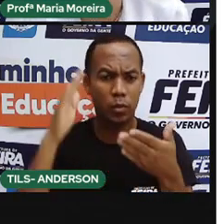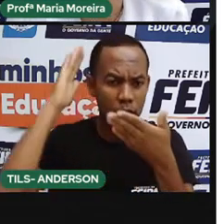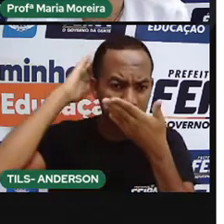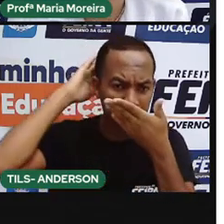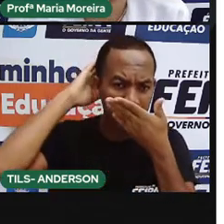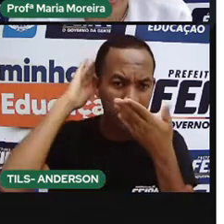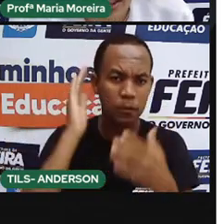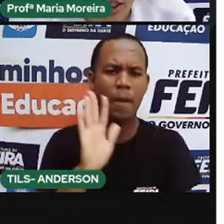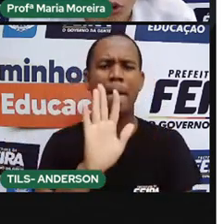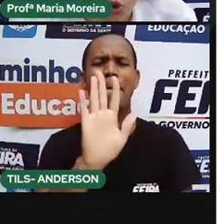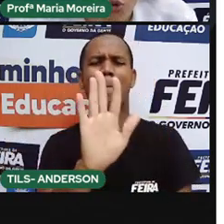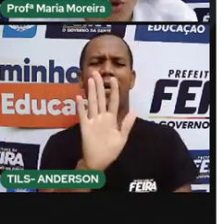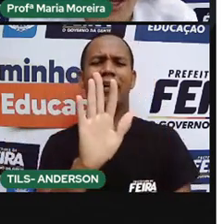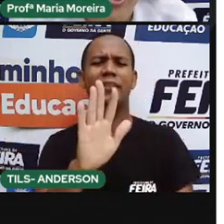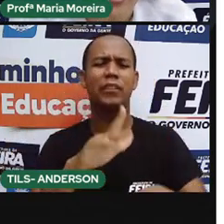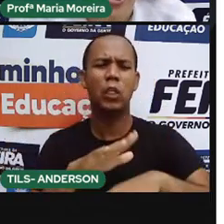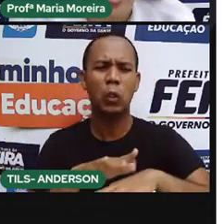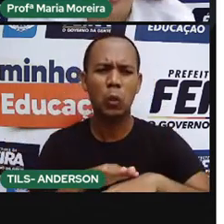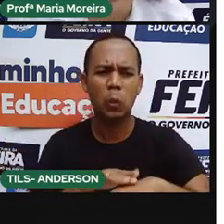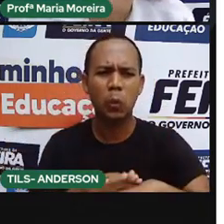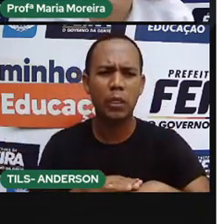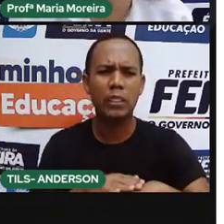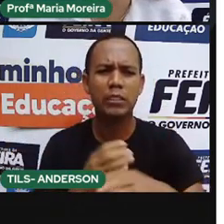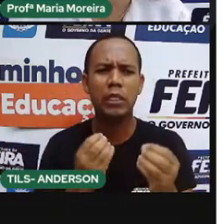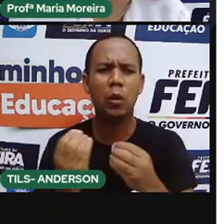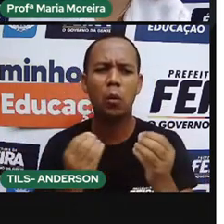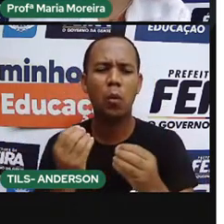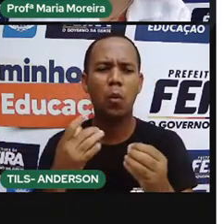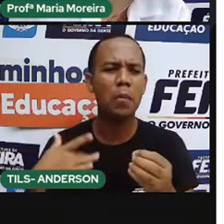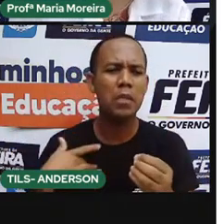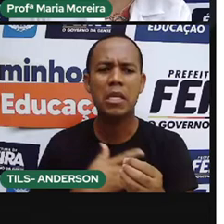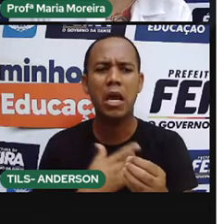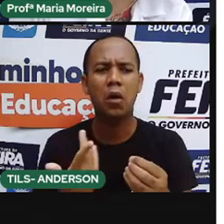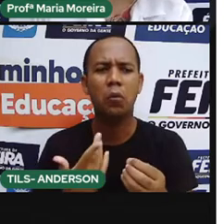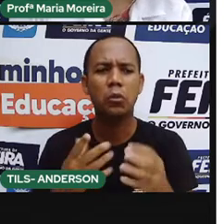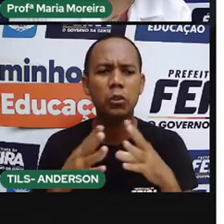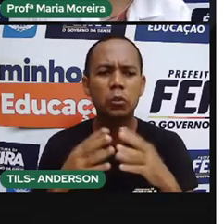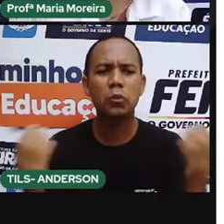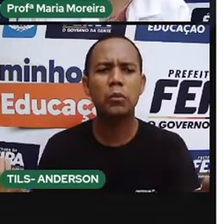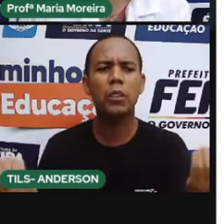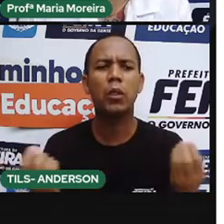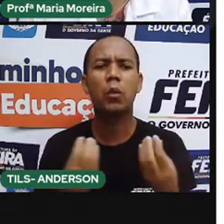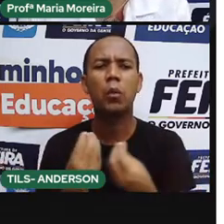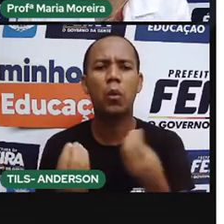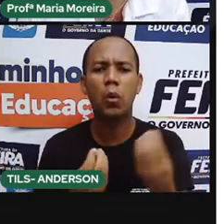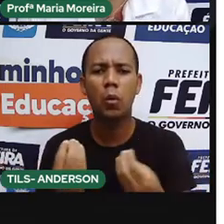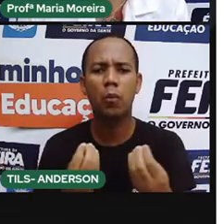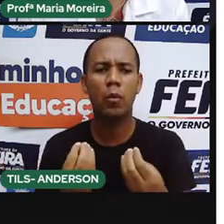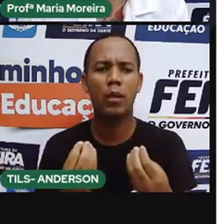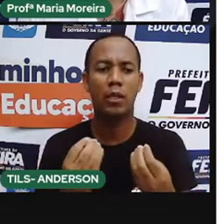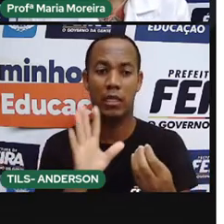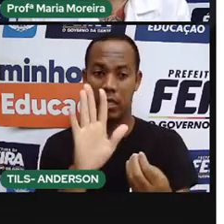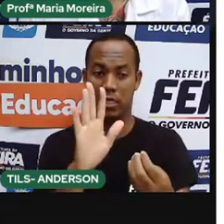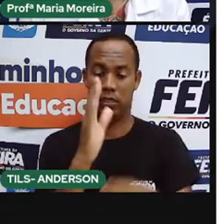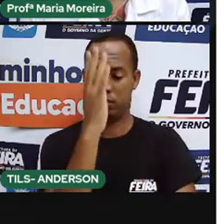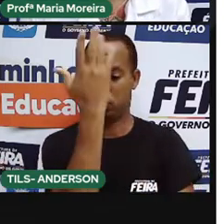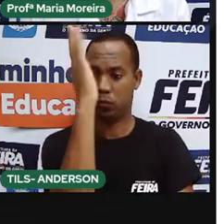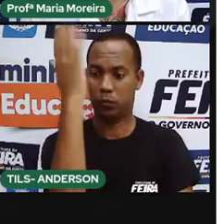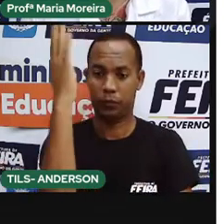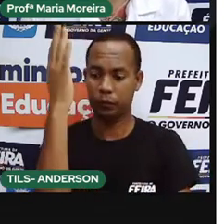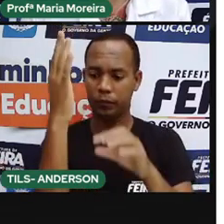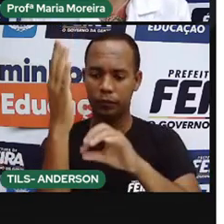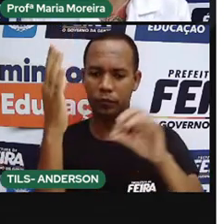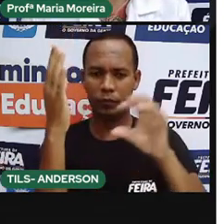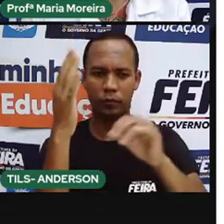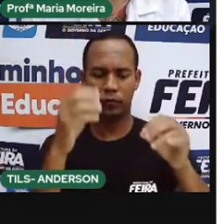com ervas da natureza. E costumam realizar rituais de cura, né, dirigidas por um pajé. Que a praia,